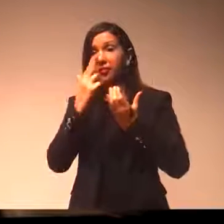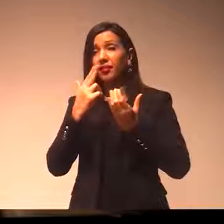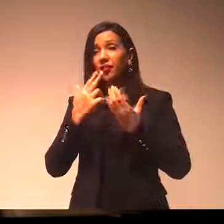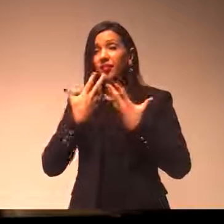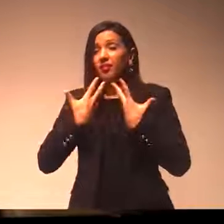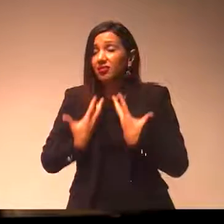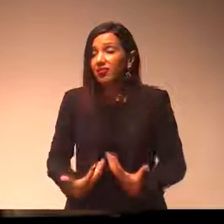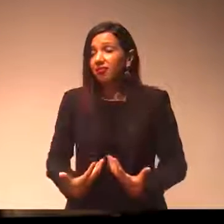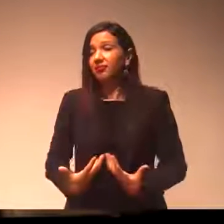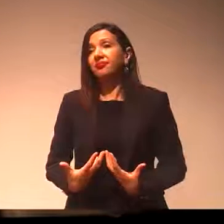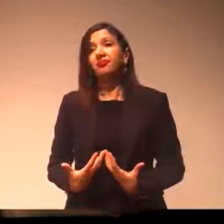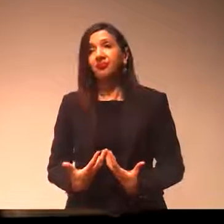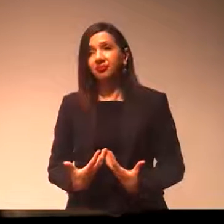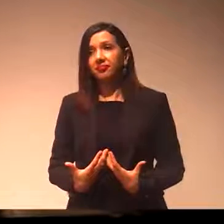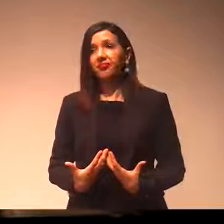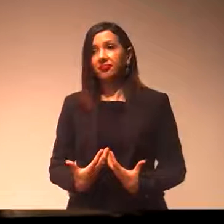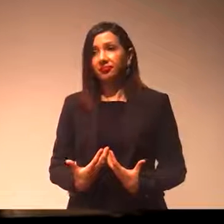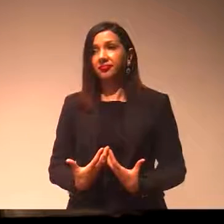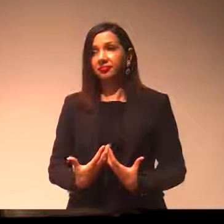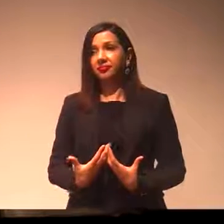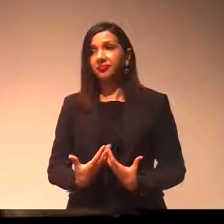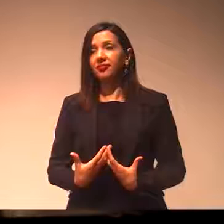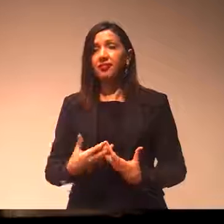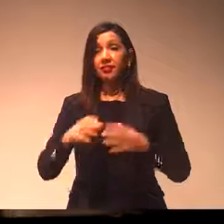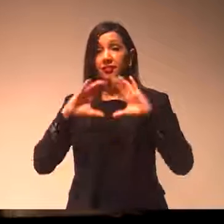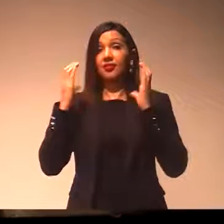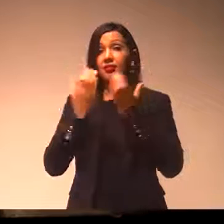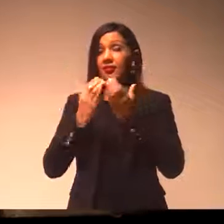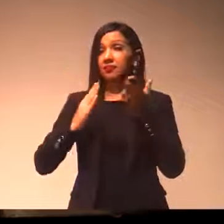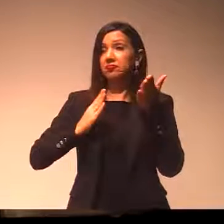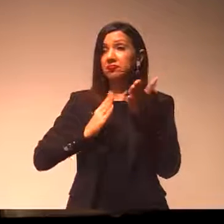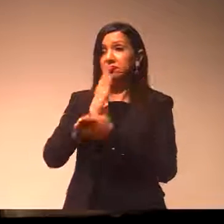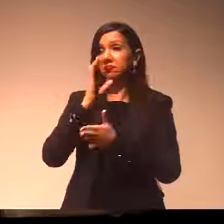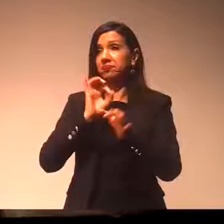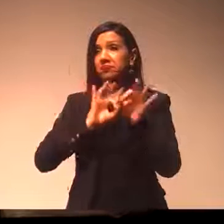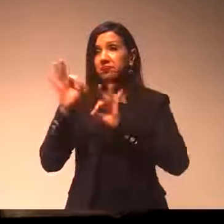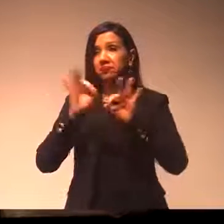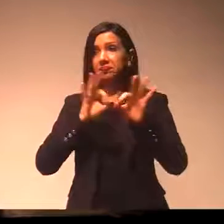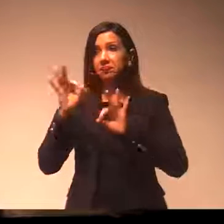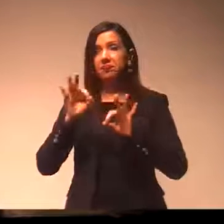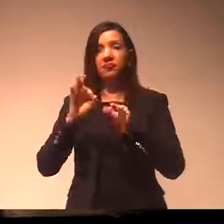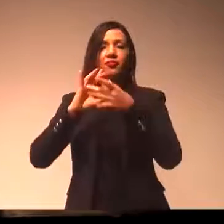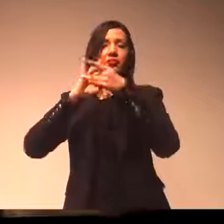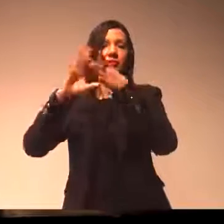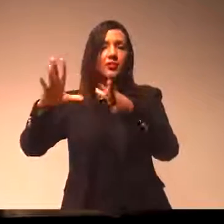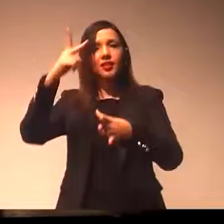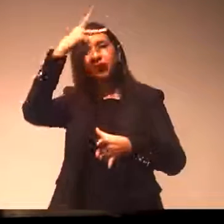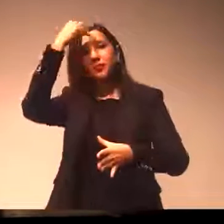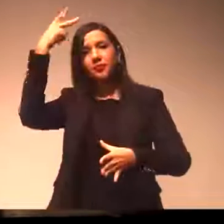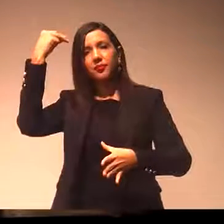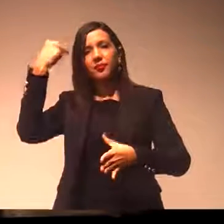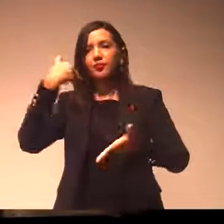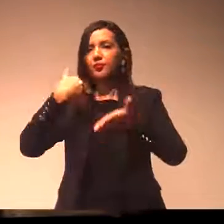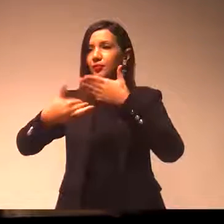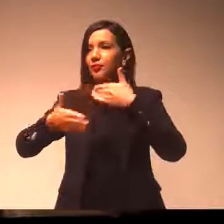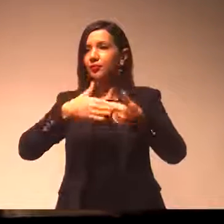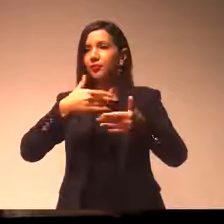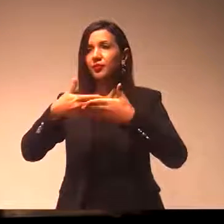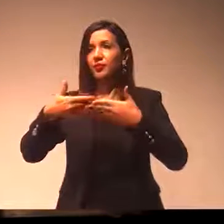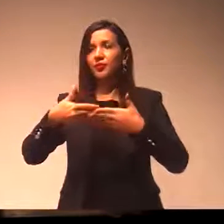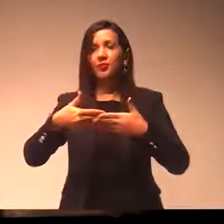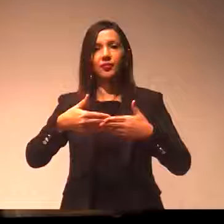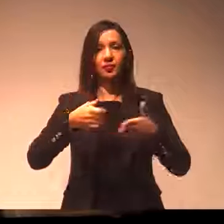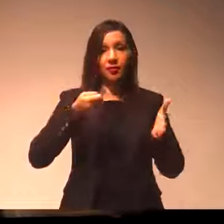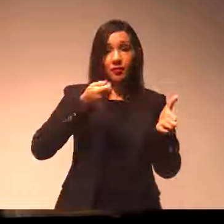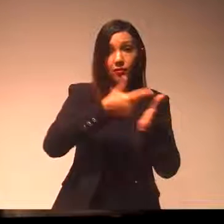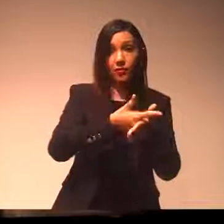vereador Marcos Ferraz, que, inclusive, se a Câmara aprovasse um projeto de lei autorizando o prefeito a fazer qualquer forma de privatização